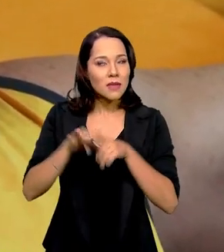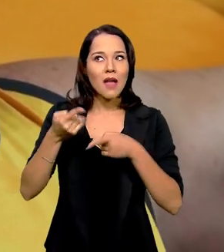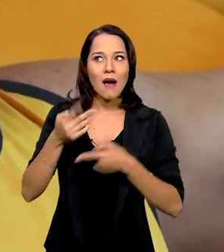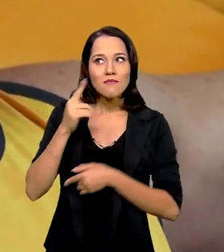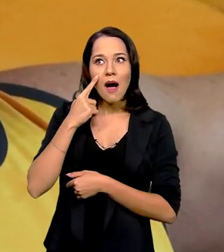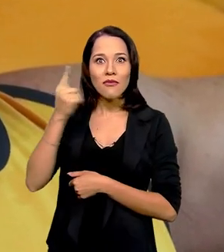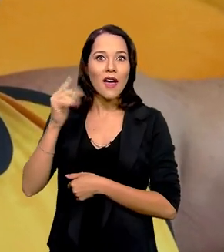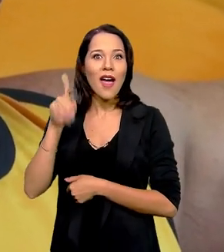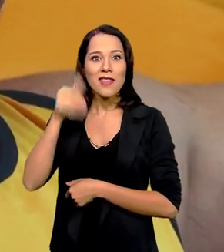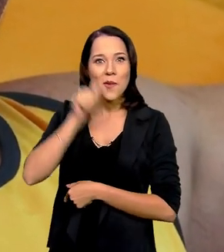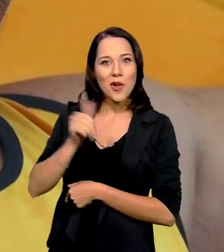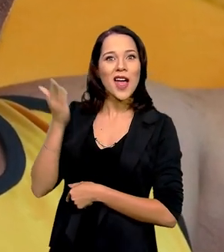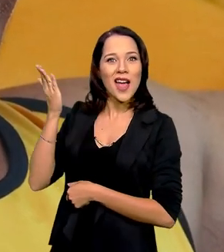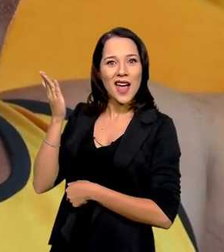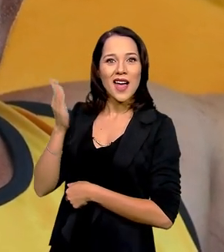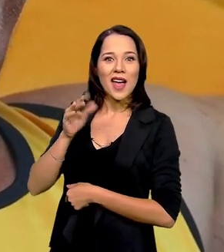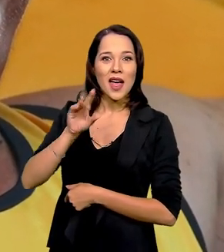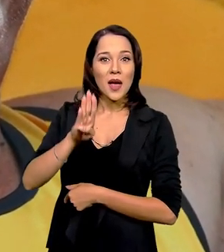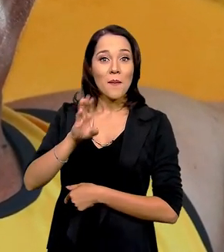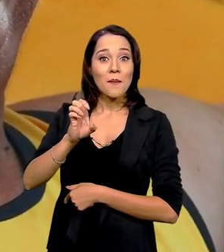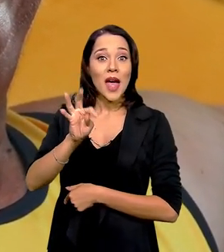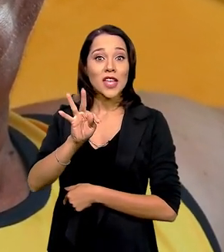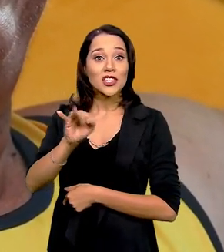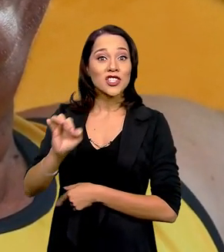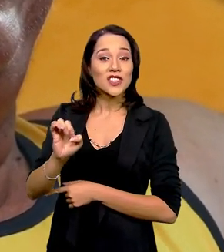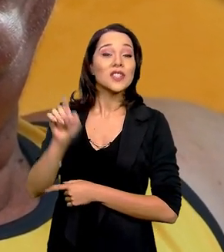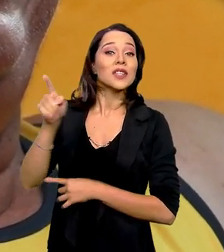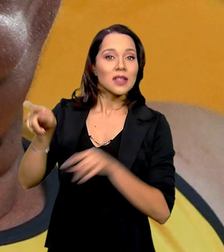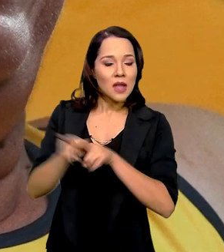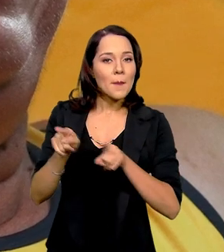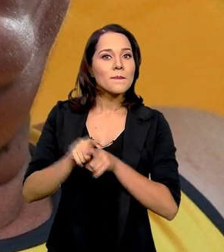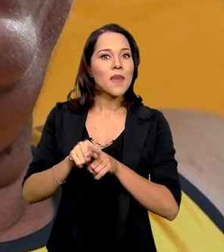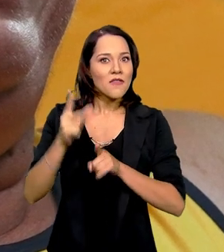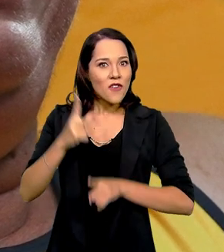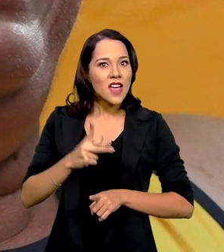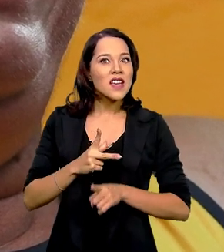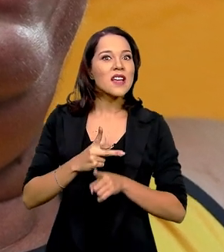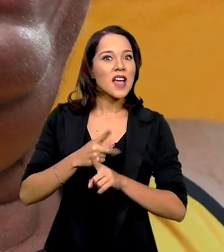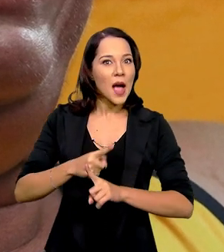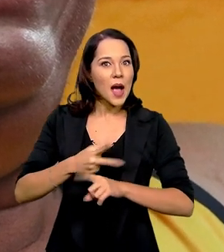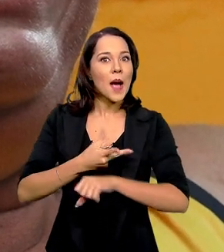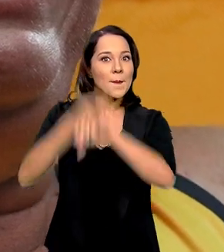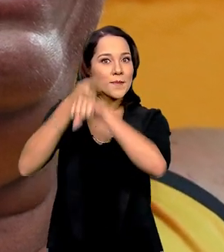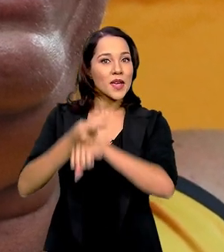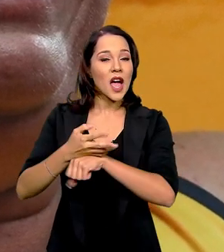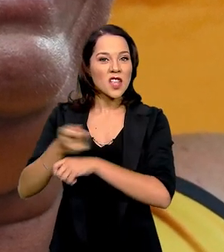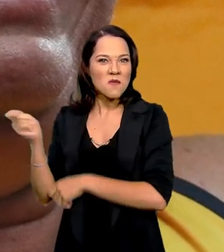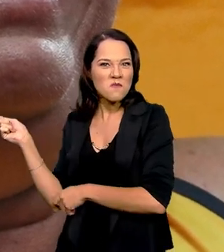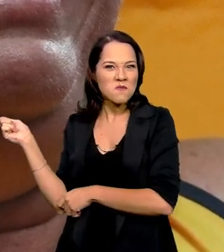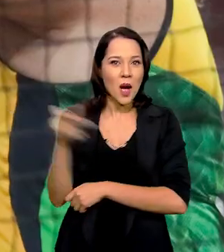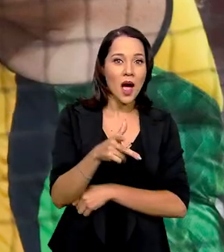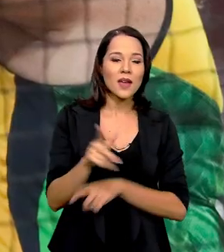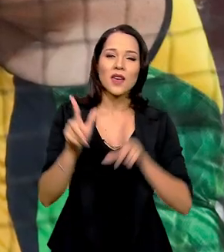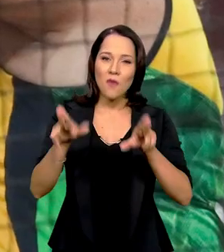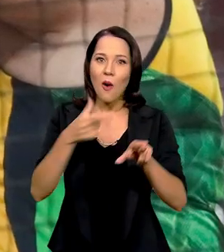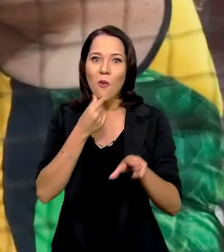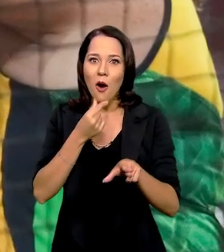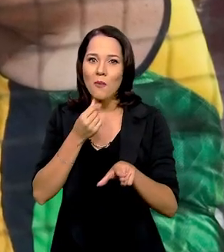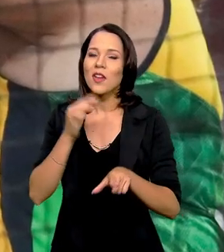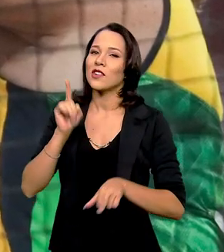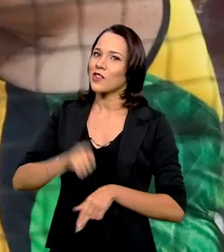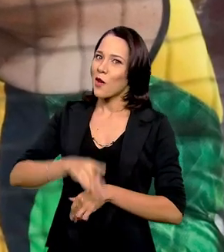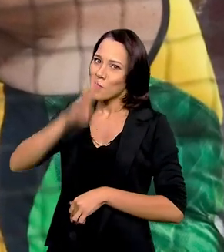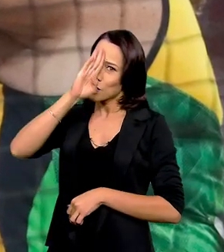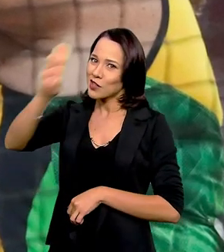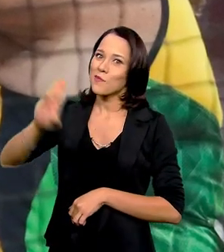de ouro que vale o nosso destaque é dela, da Beth Gomes. Ela também foi campeã no arremesso de disco. E assim como o